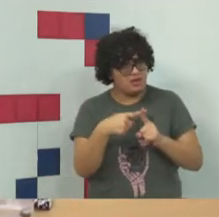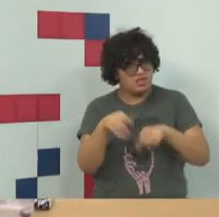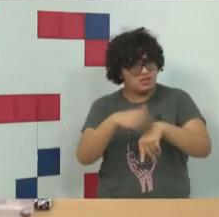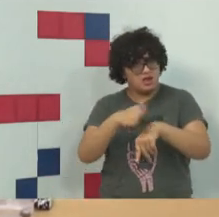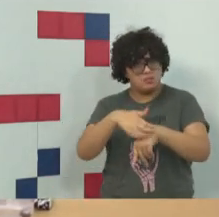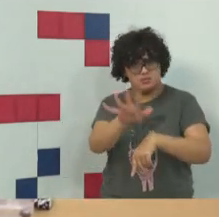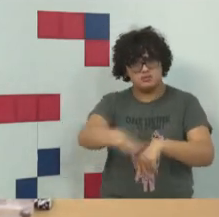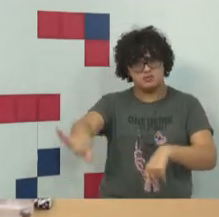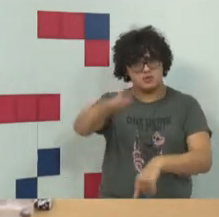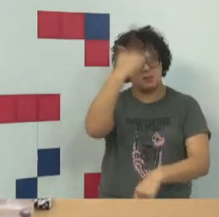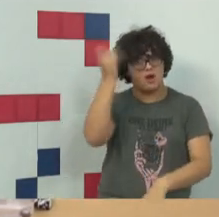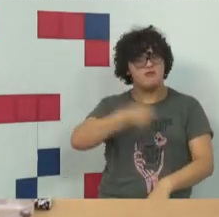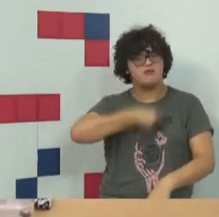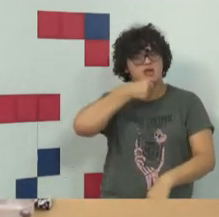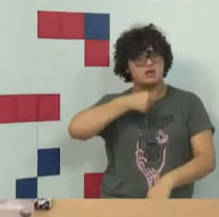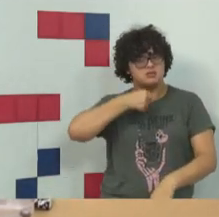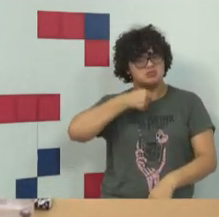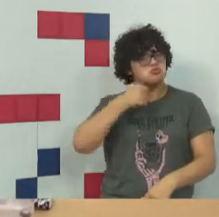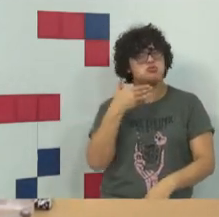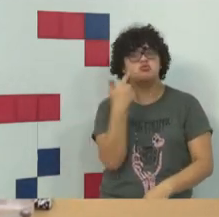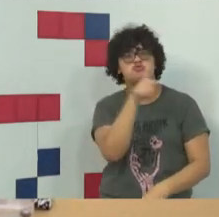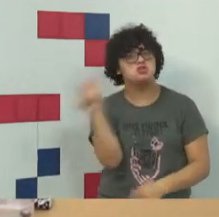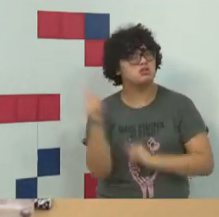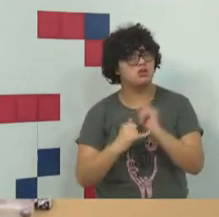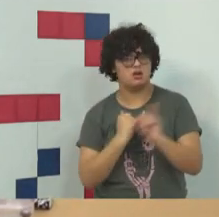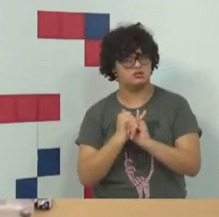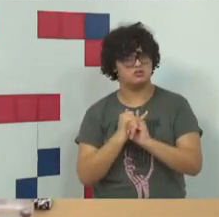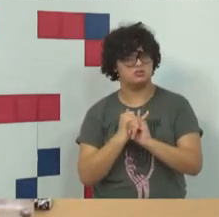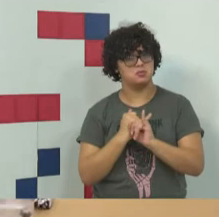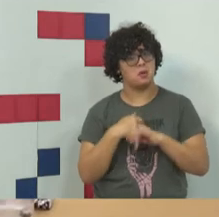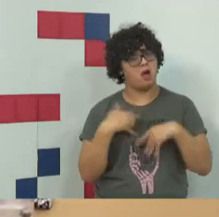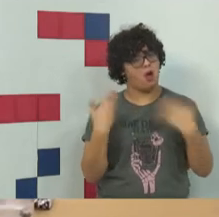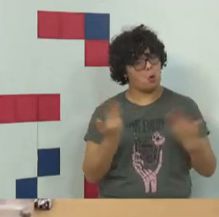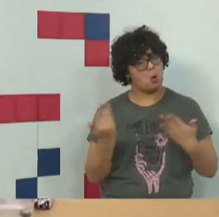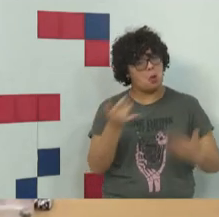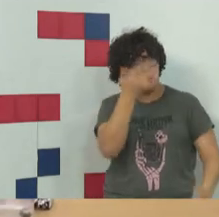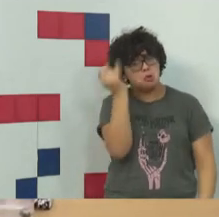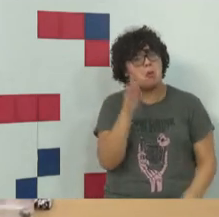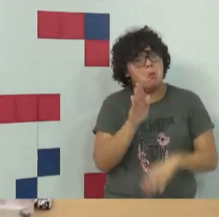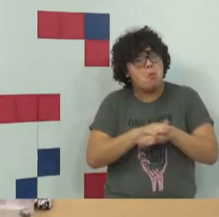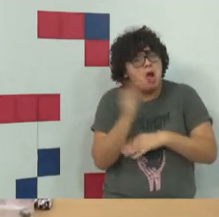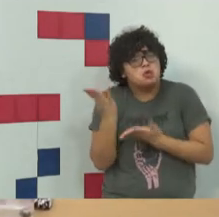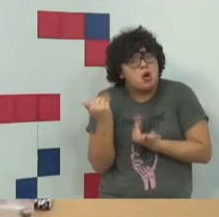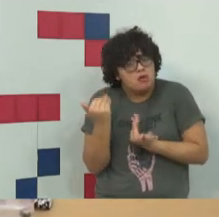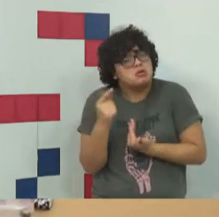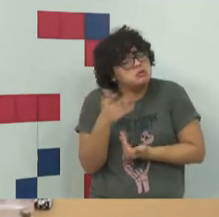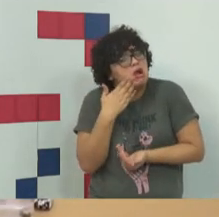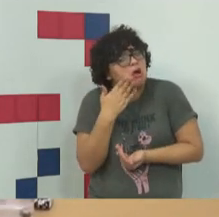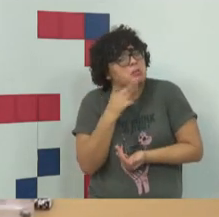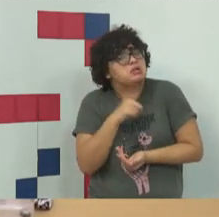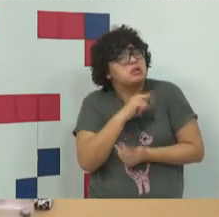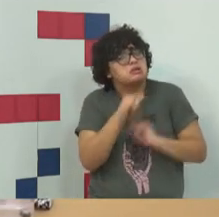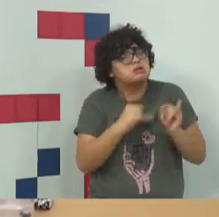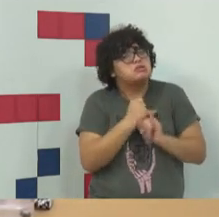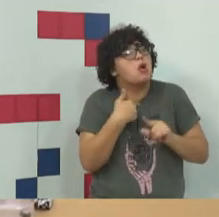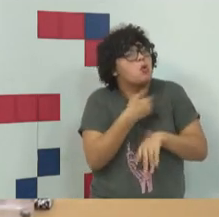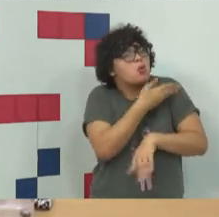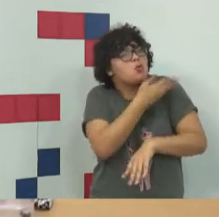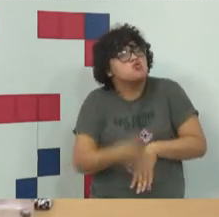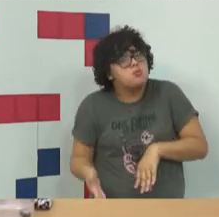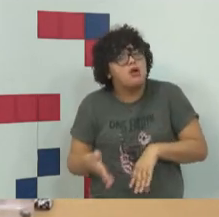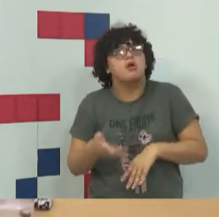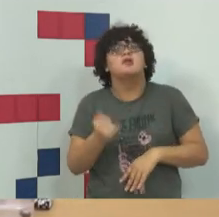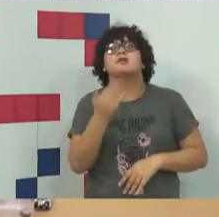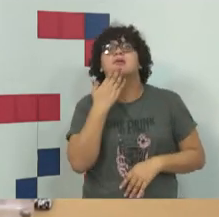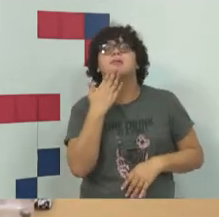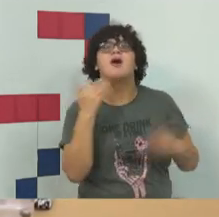importância assim. Então você chega, por exemplo, isso é só um paralelo, um raciocínio, você chega para um ministro do STJ e fala assim,